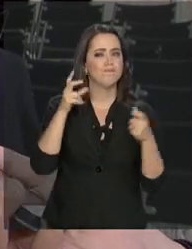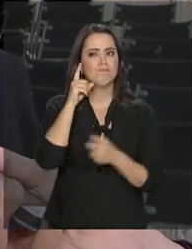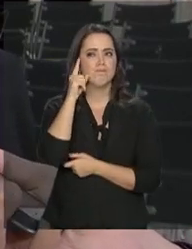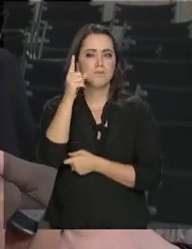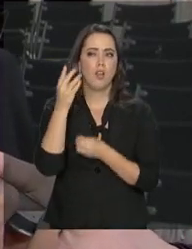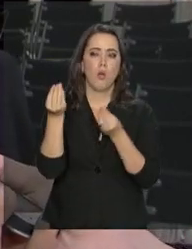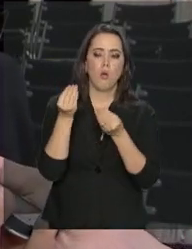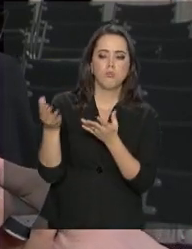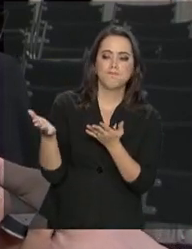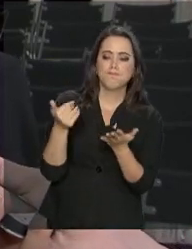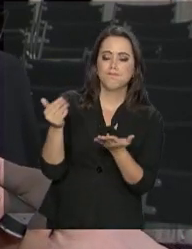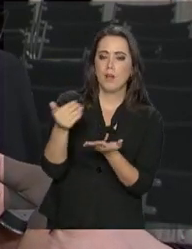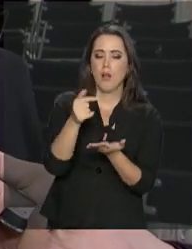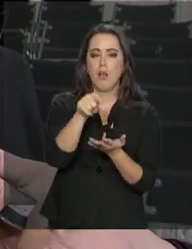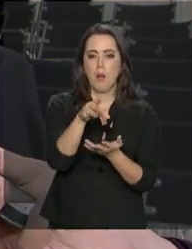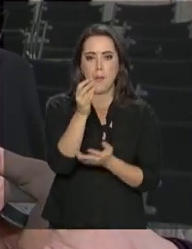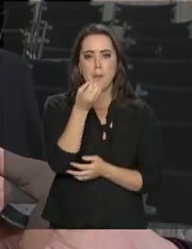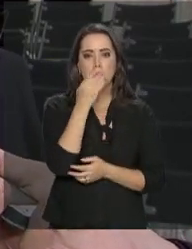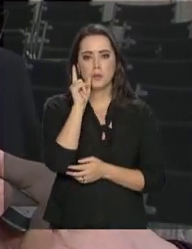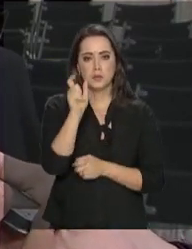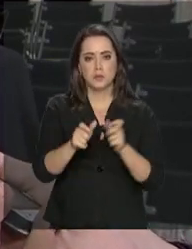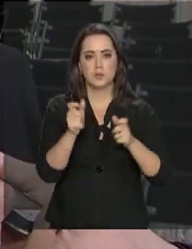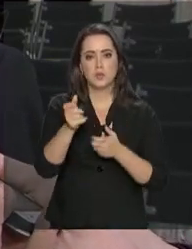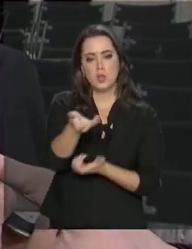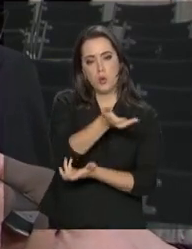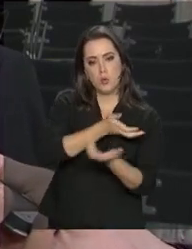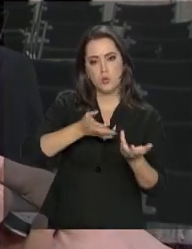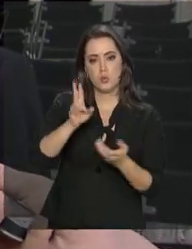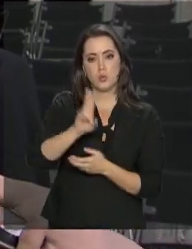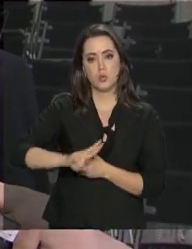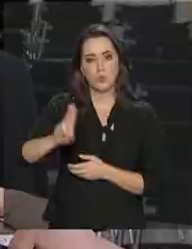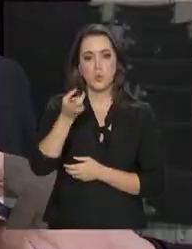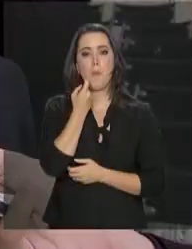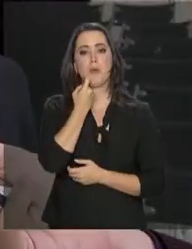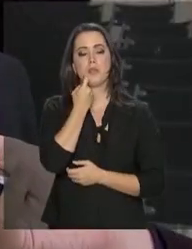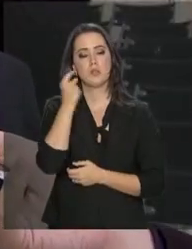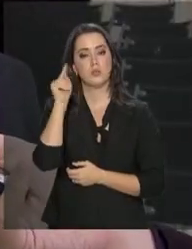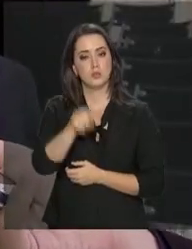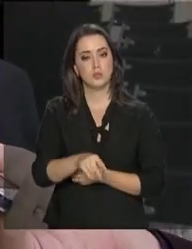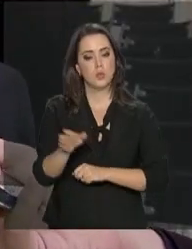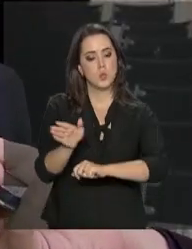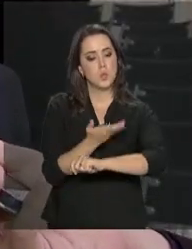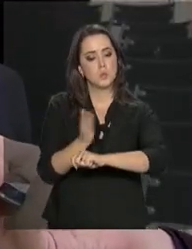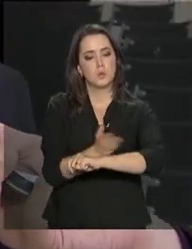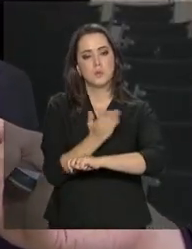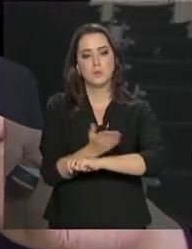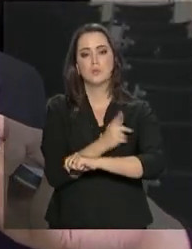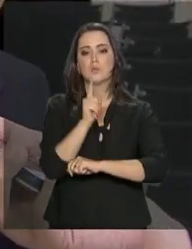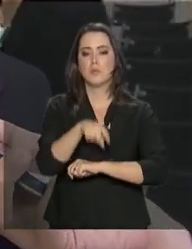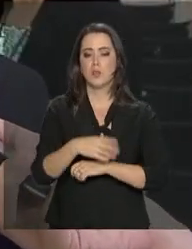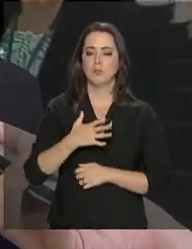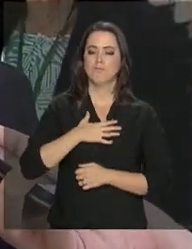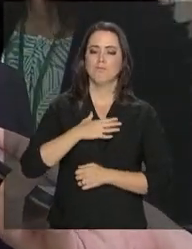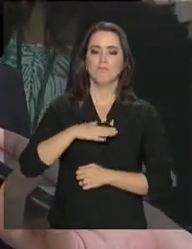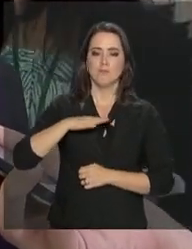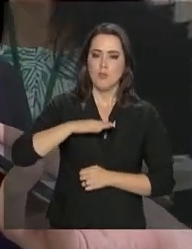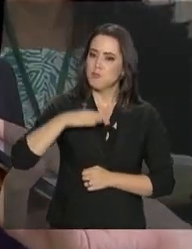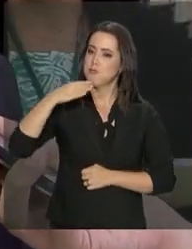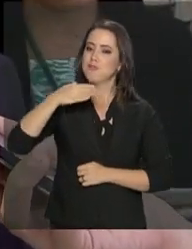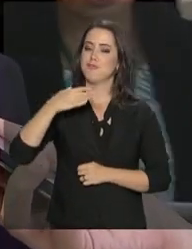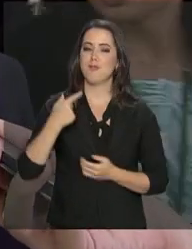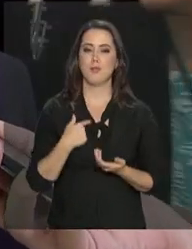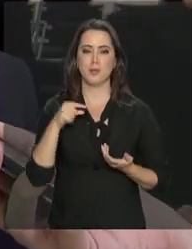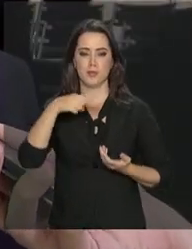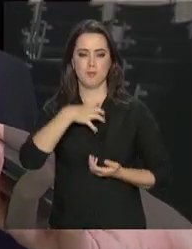captar esses benefícios que o manejo vem gerando nessa região. É uma grande honra receber esse prêmio e eu fico